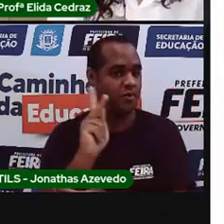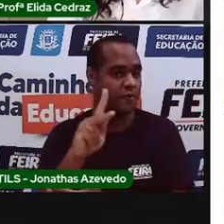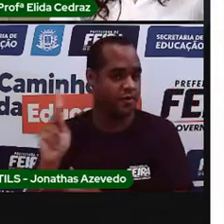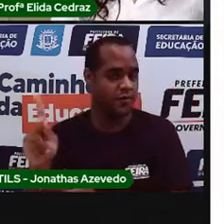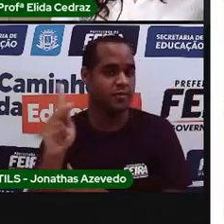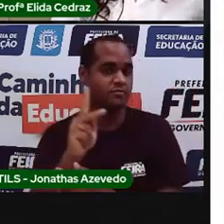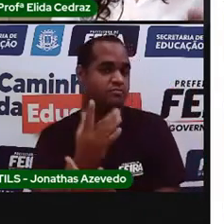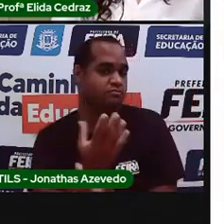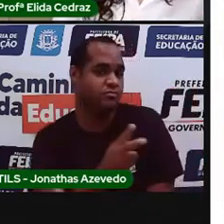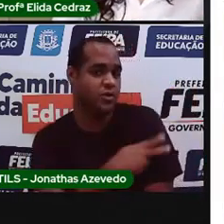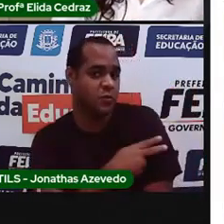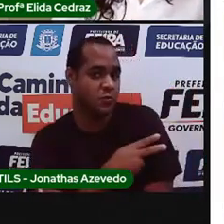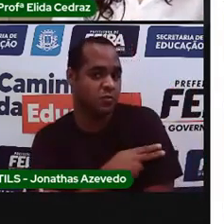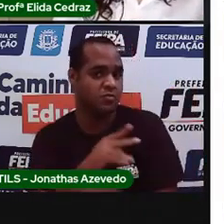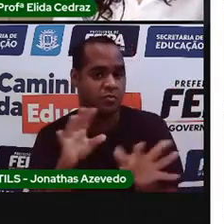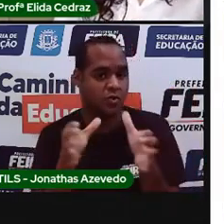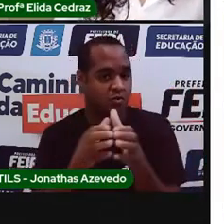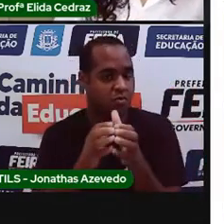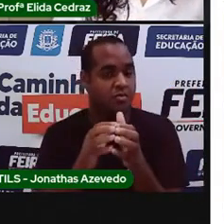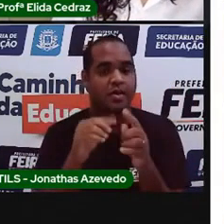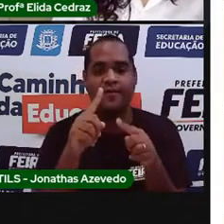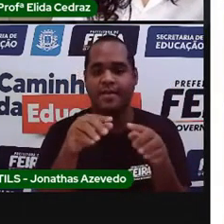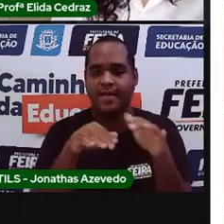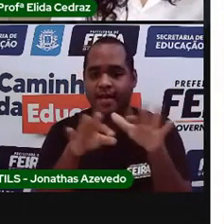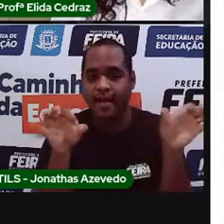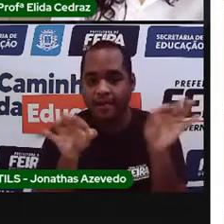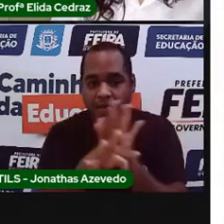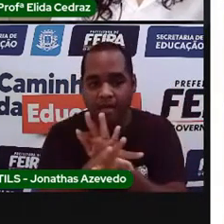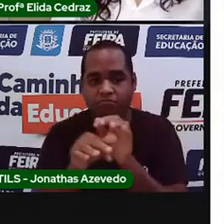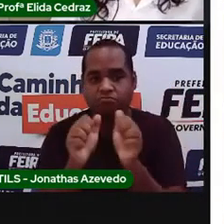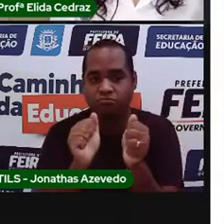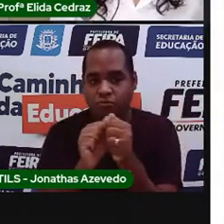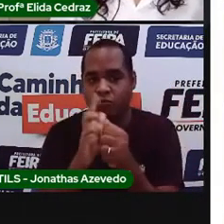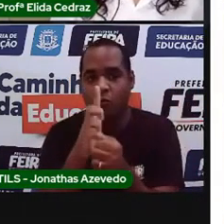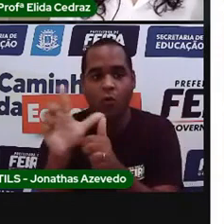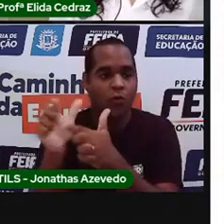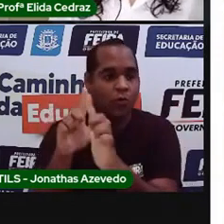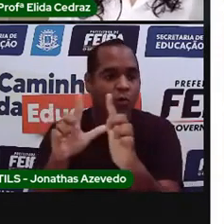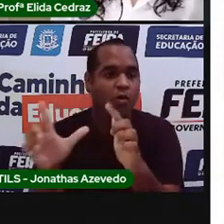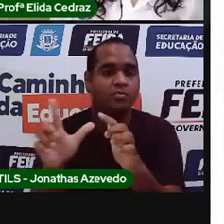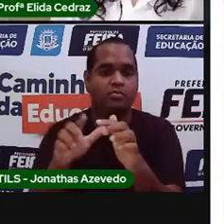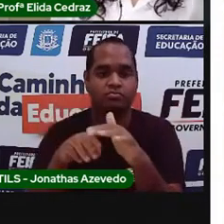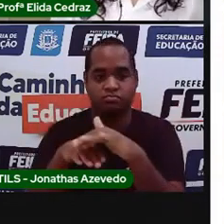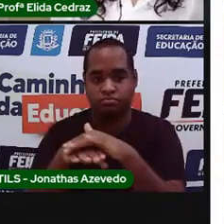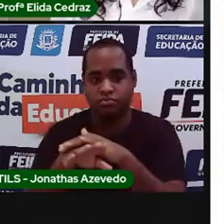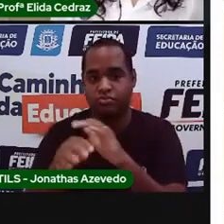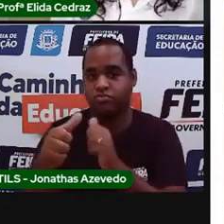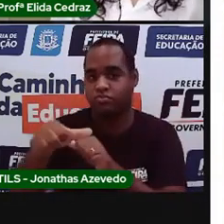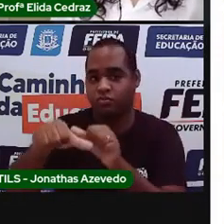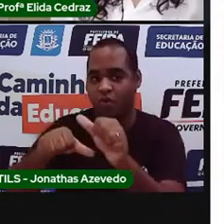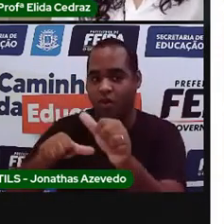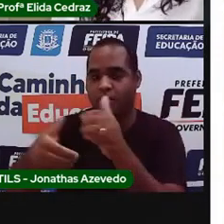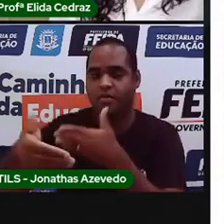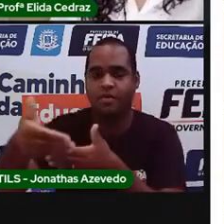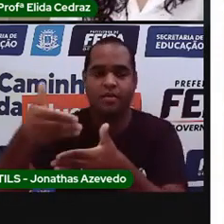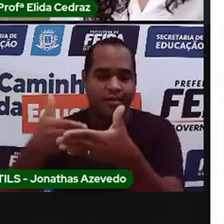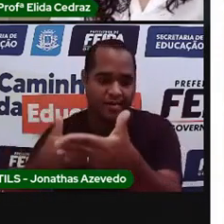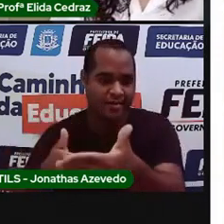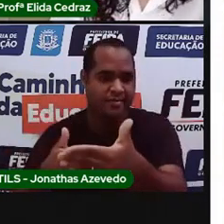terminar, guarde a sua atividade junto com as outras para elevá-la no dia da troca de material.